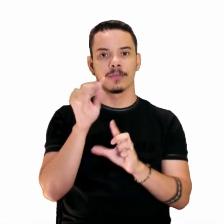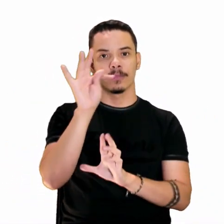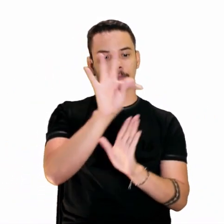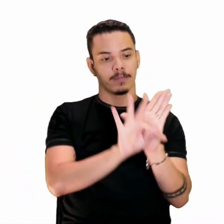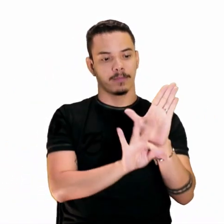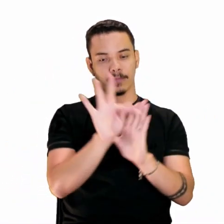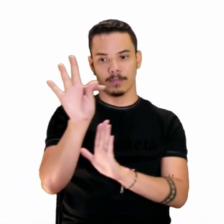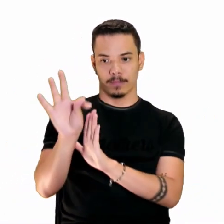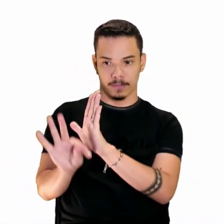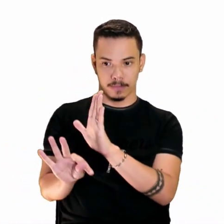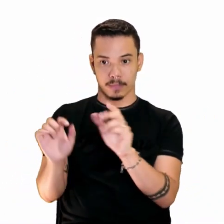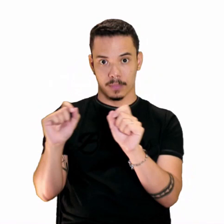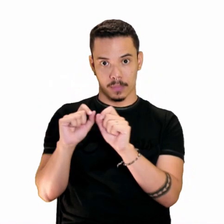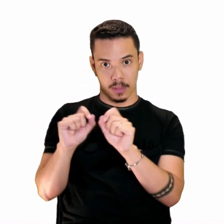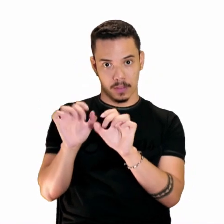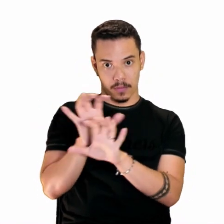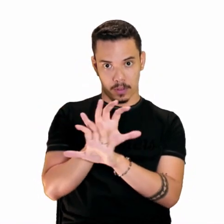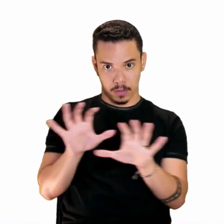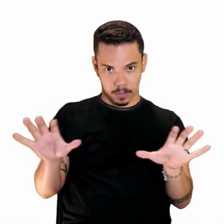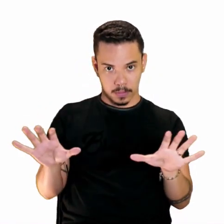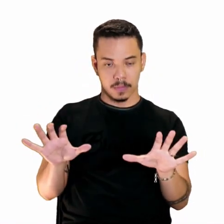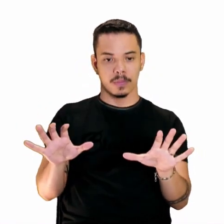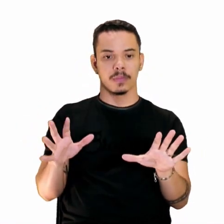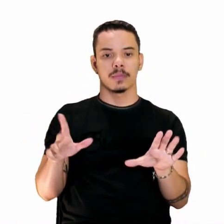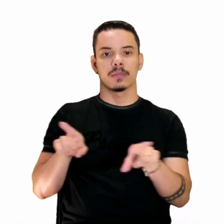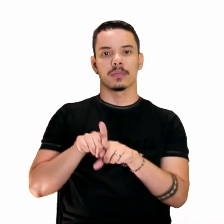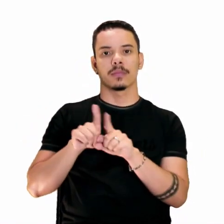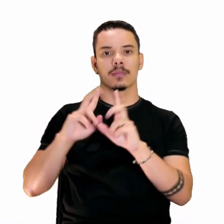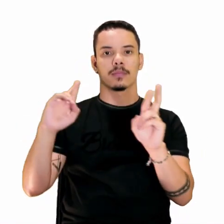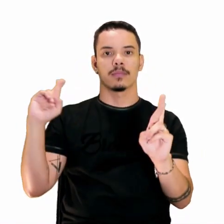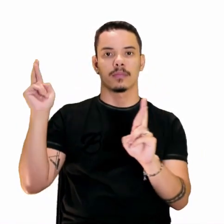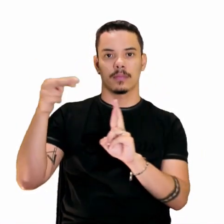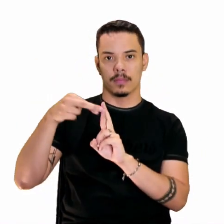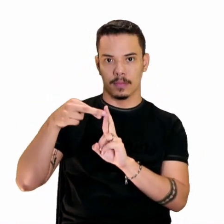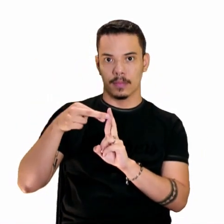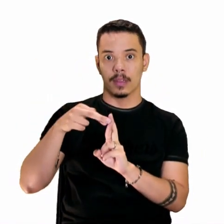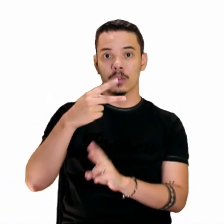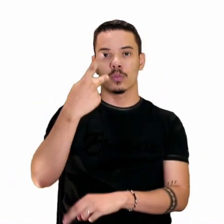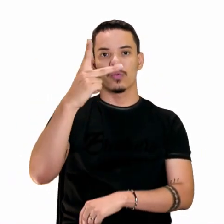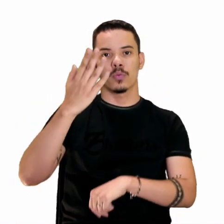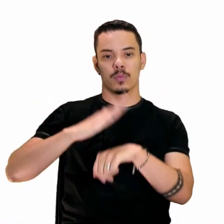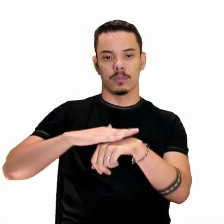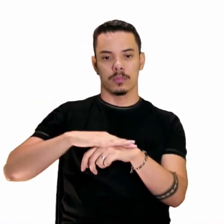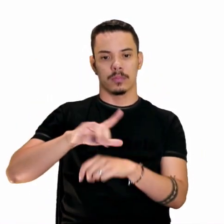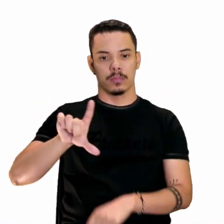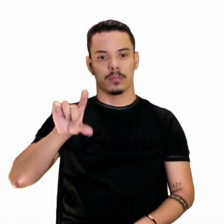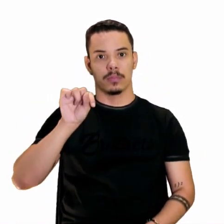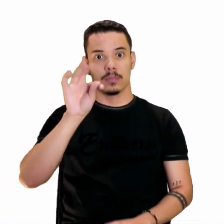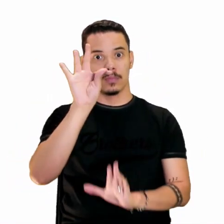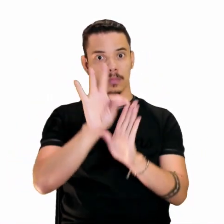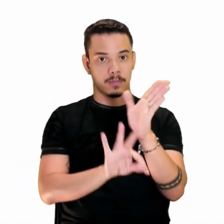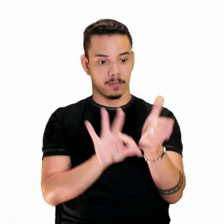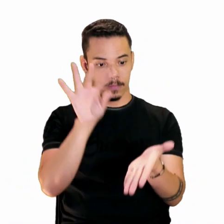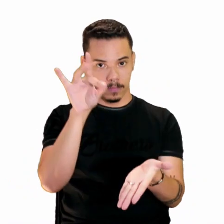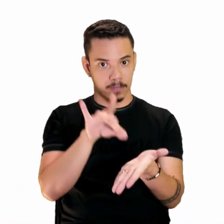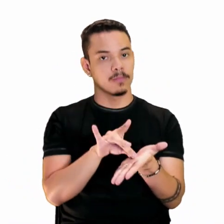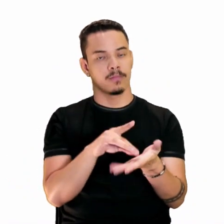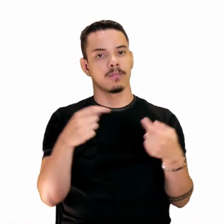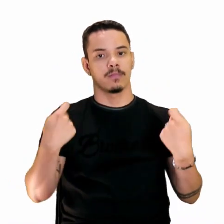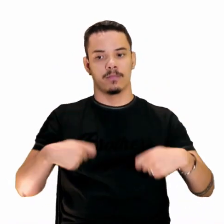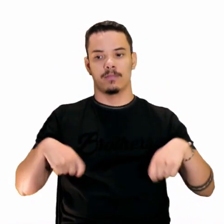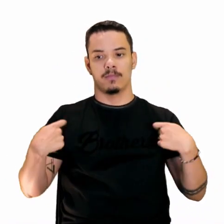textos, né? Fazendo a intertextualidade, a referência da sua produção com o texto original, é